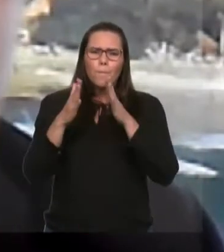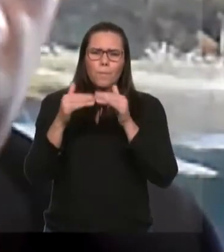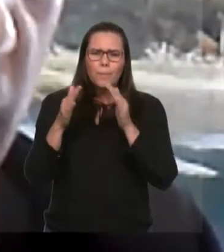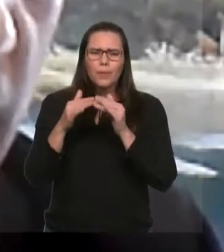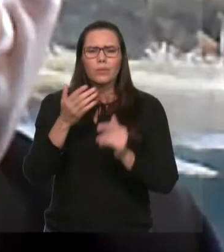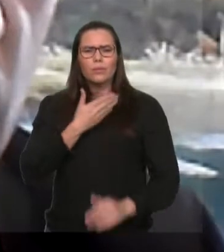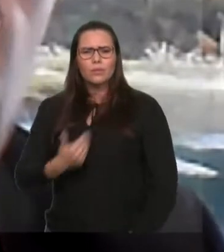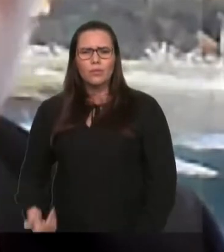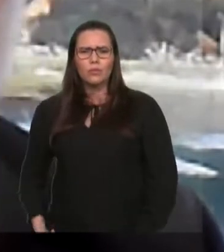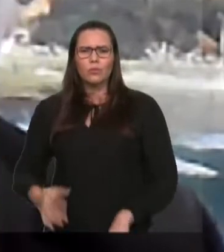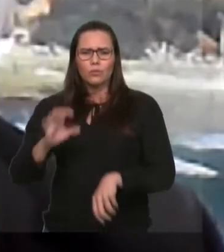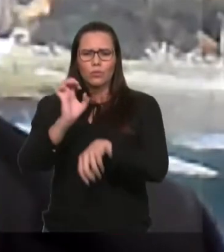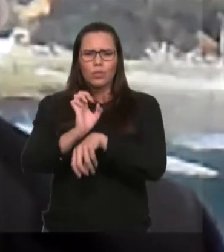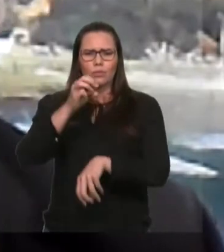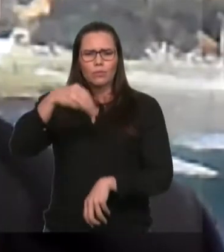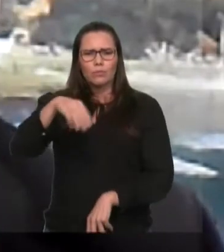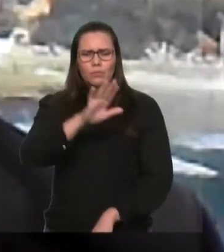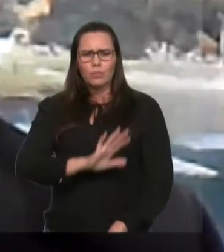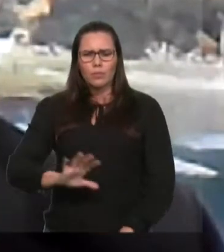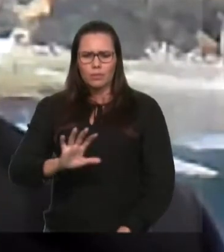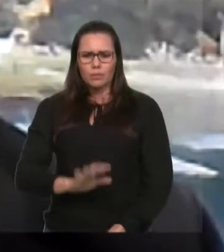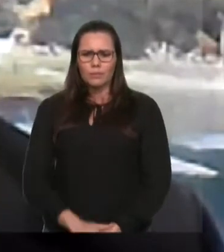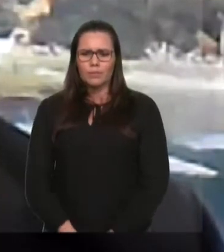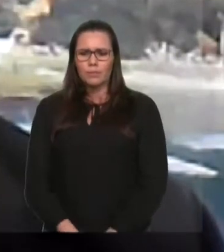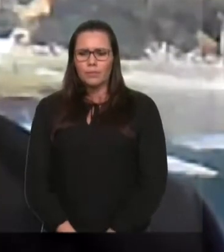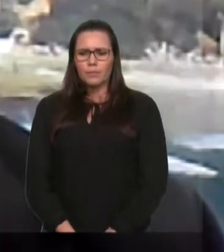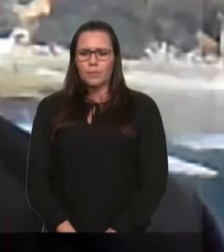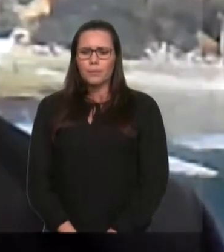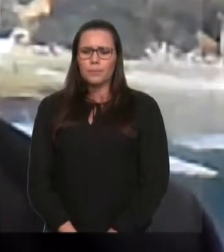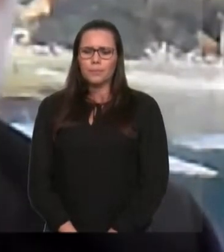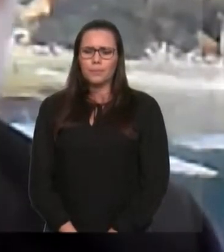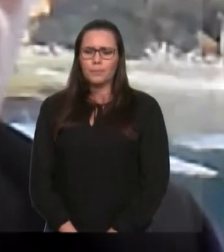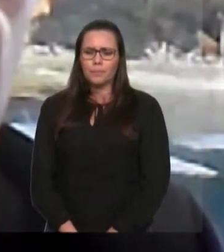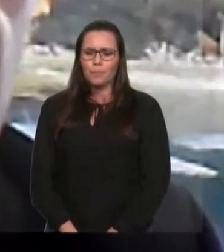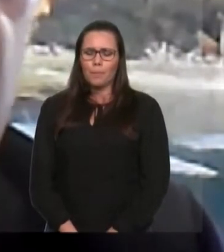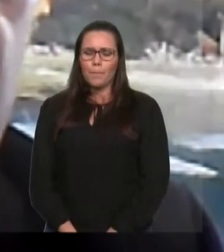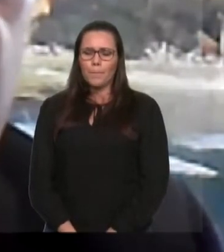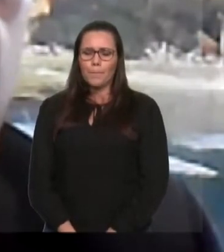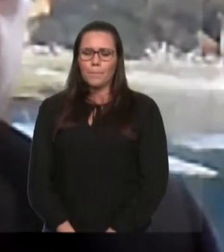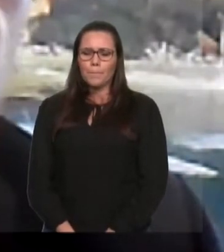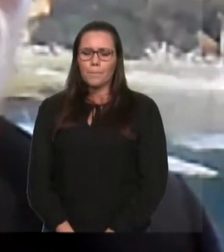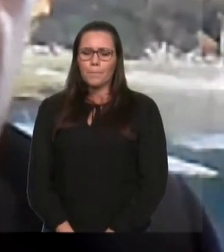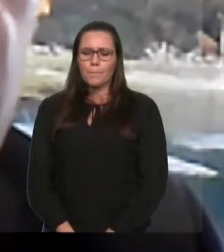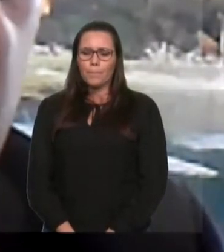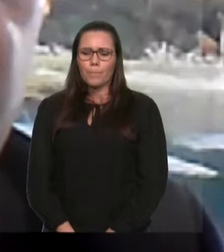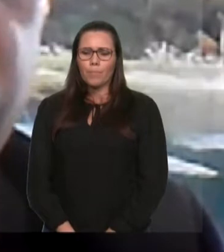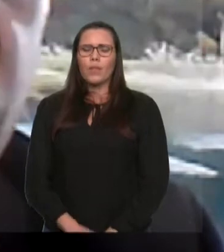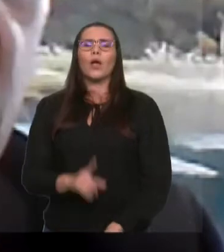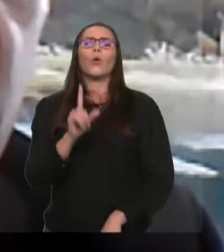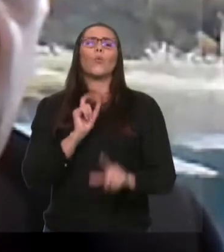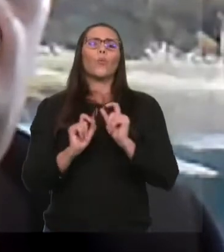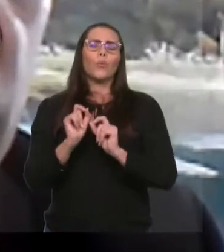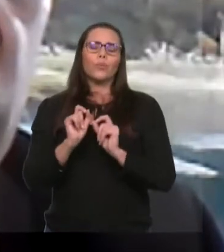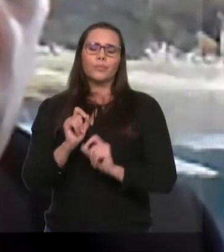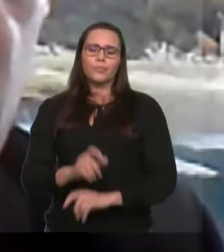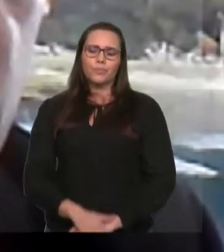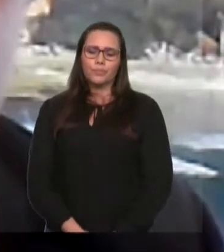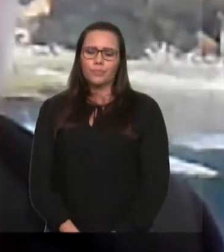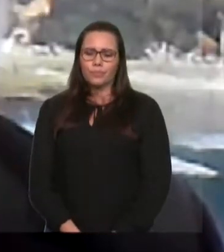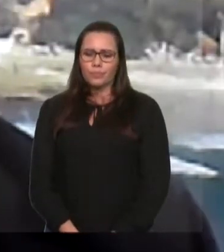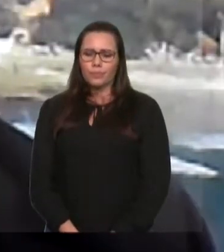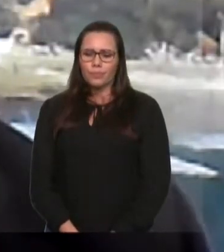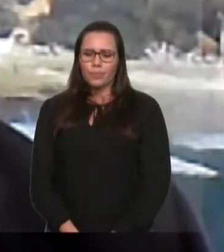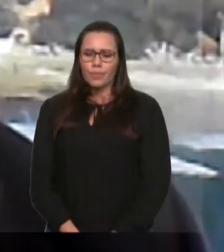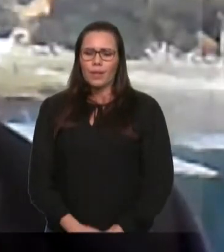do Estado, que tenha uma maior preocupação, maior atenção, com relação à política de